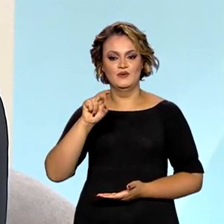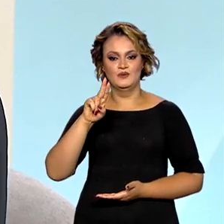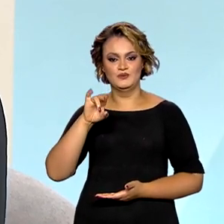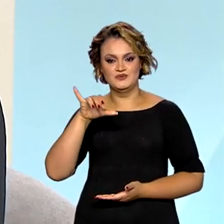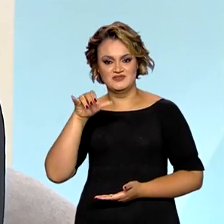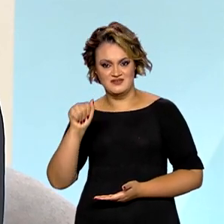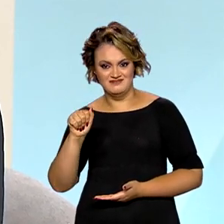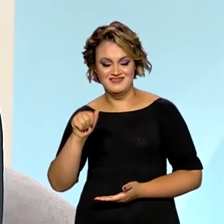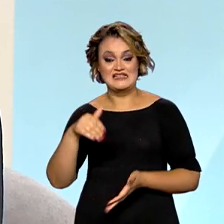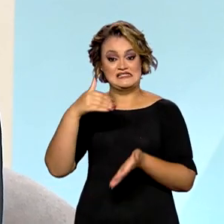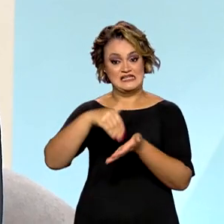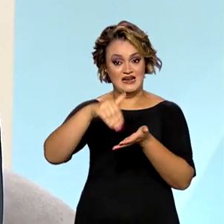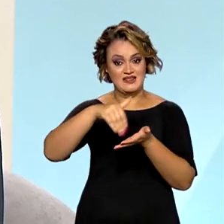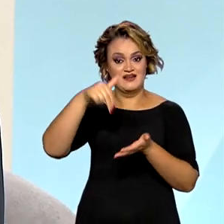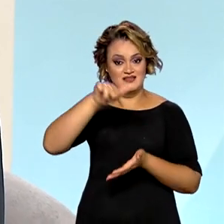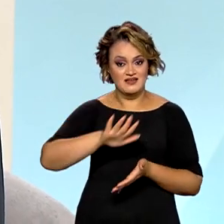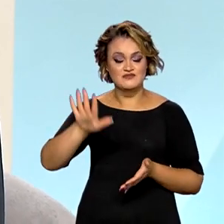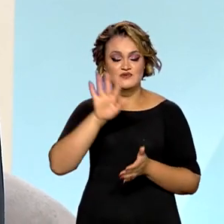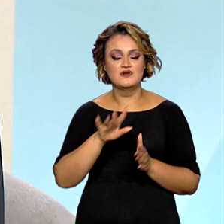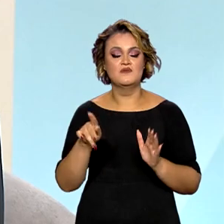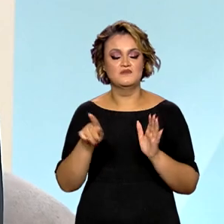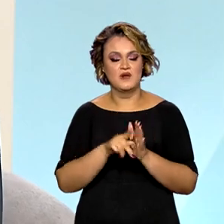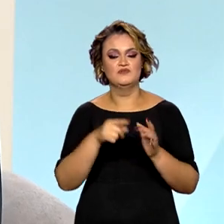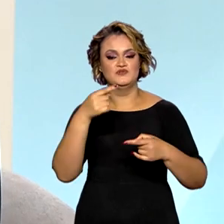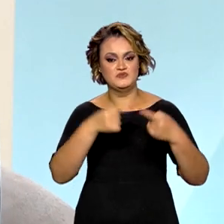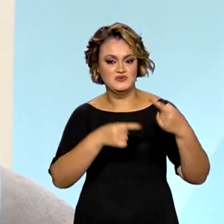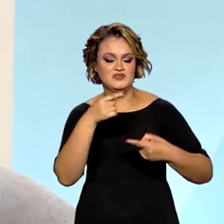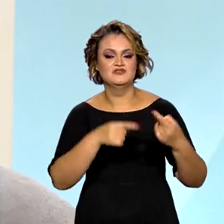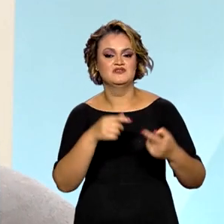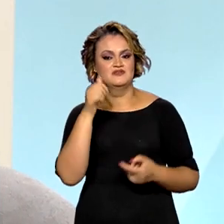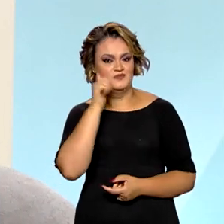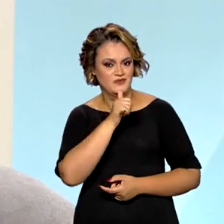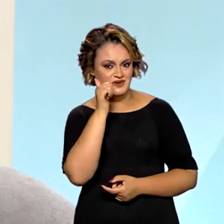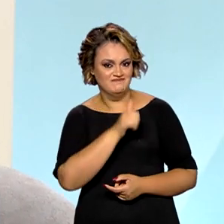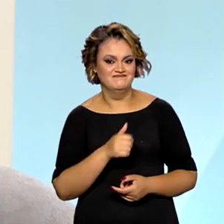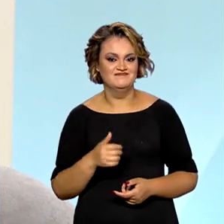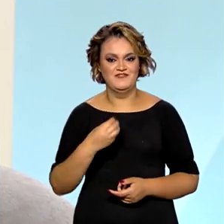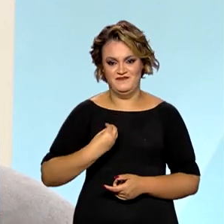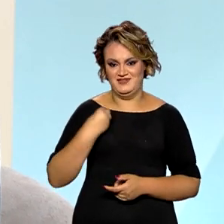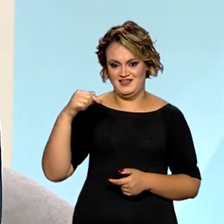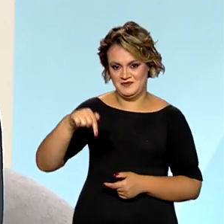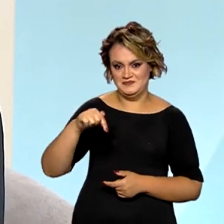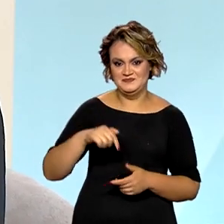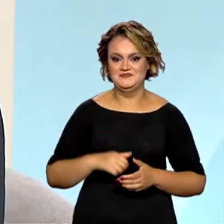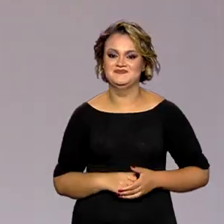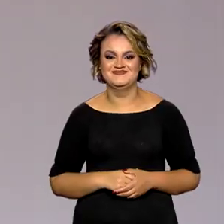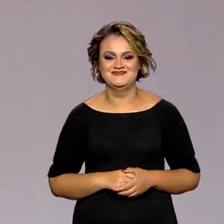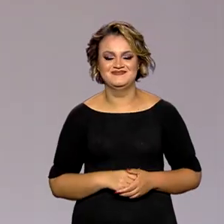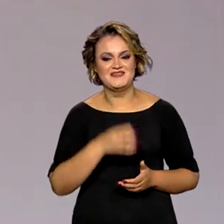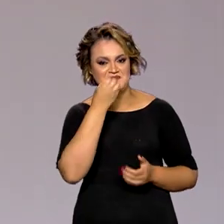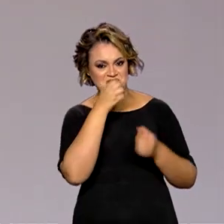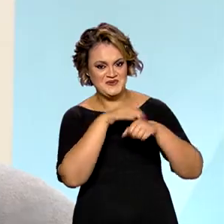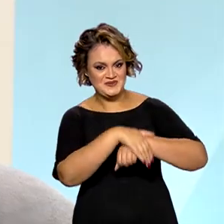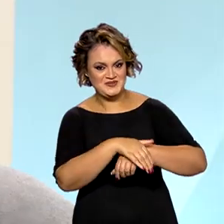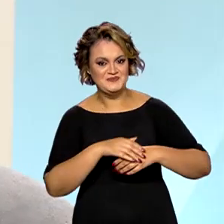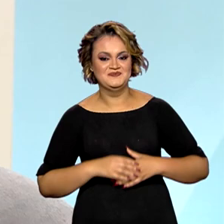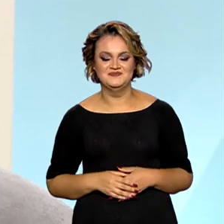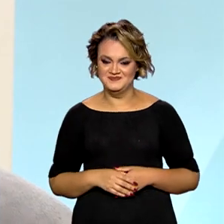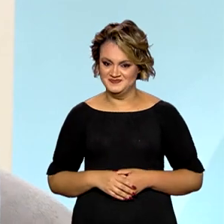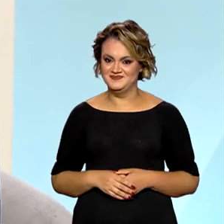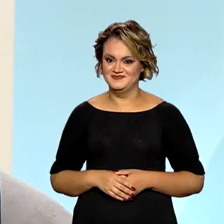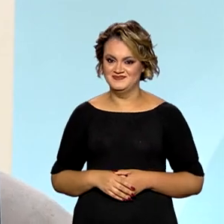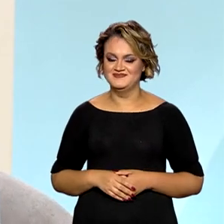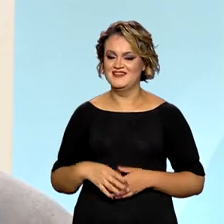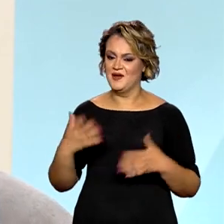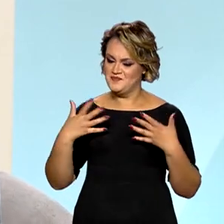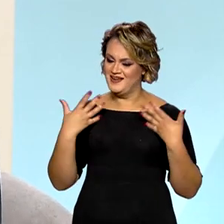Secretária Nacional de Políticas para as Mulheres, nossa convidada do Brasil em Pauta. Boa noite, secretária. Boa noite, Paulo.